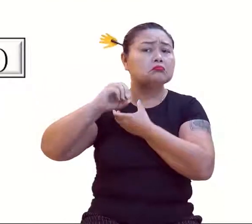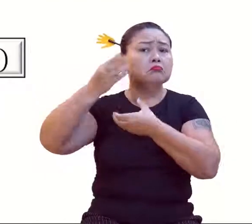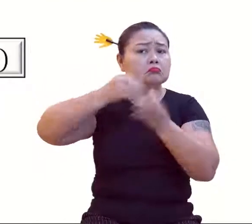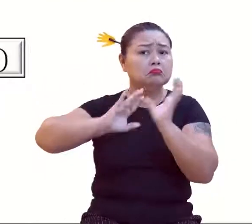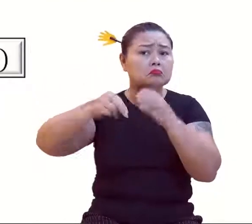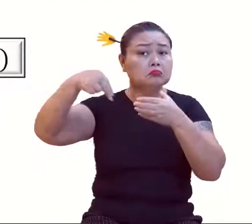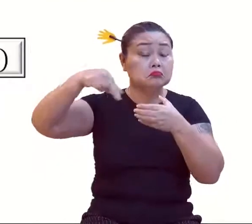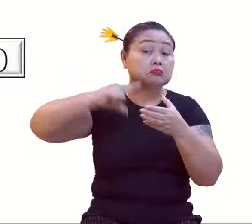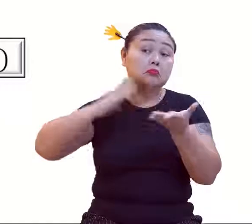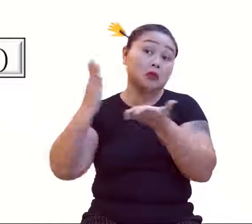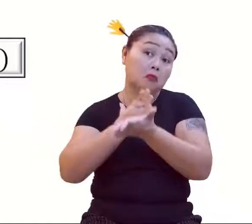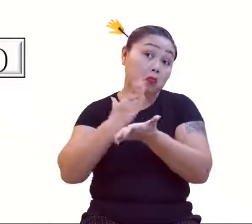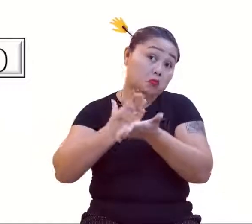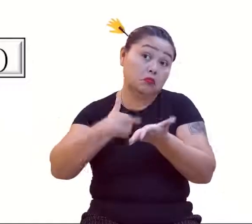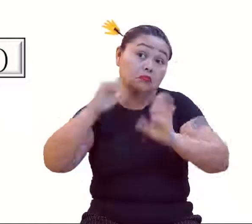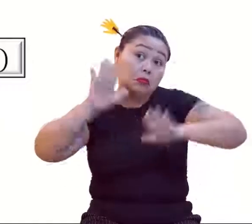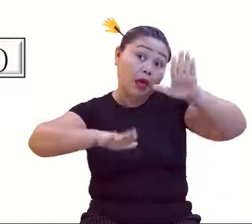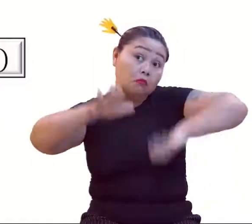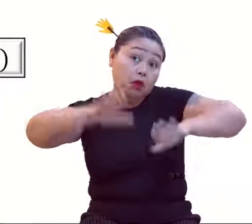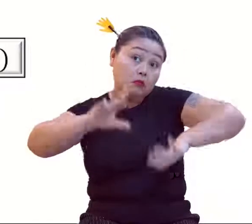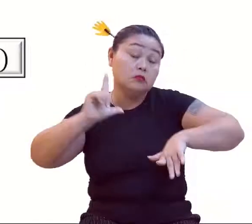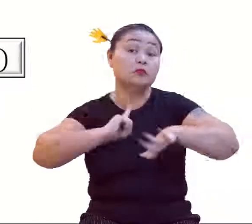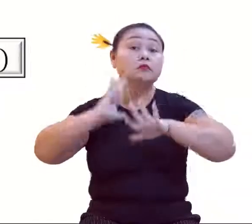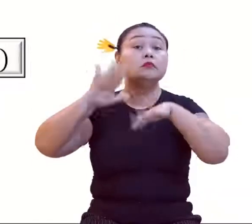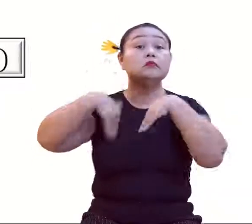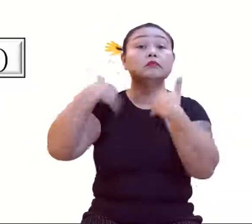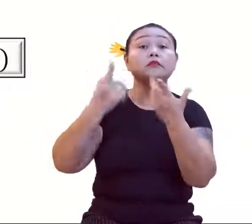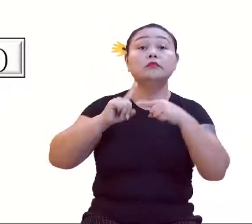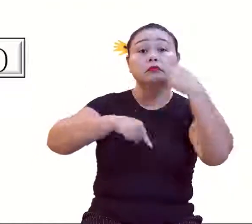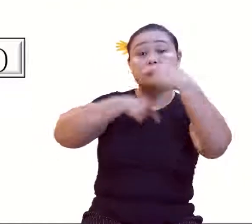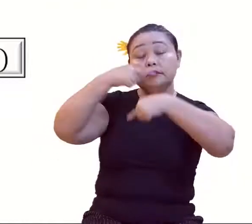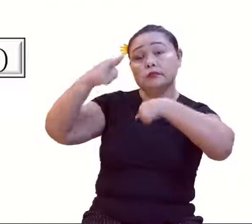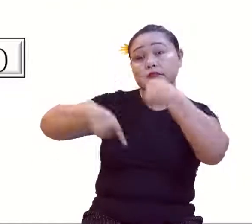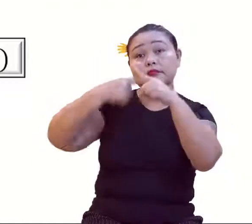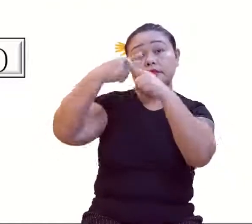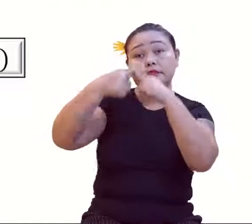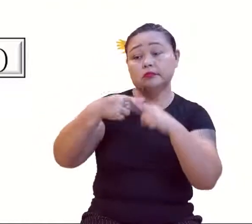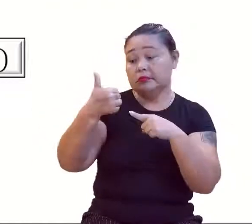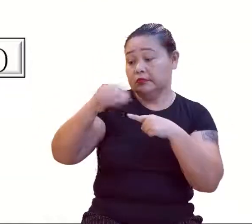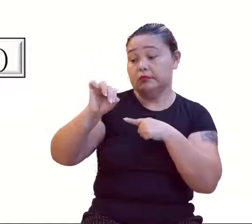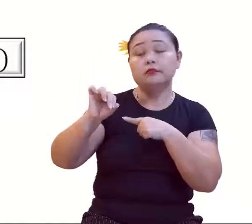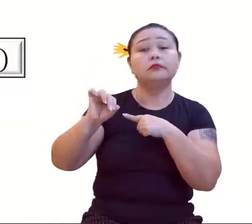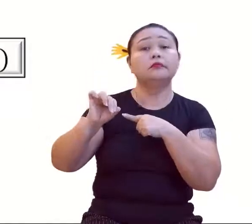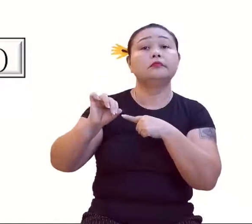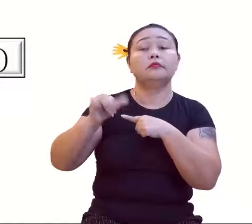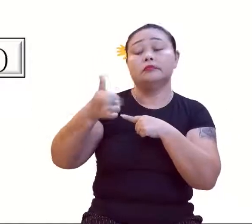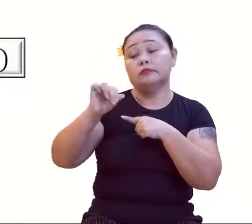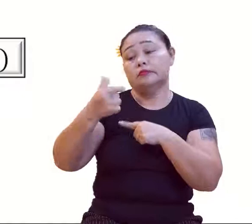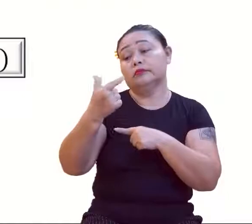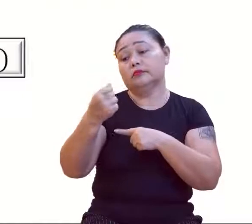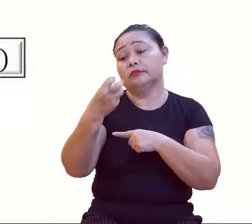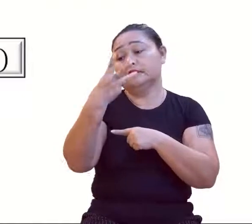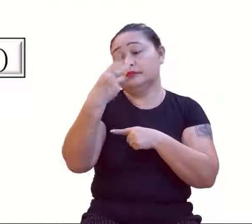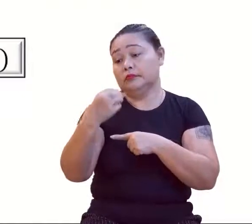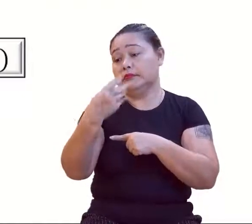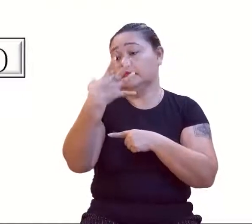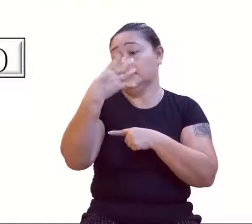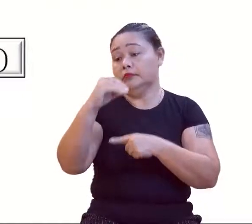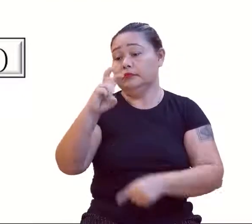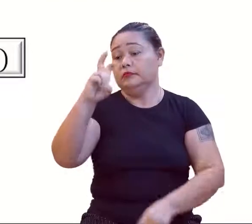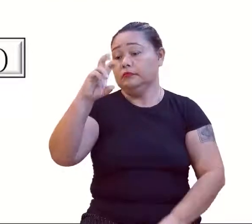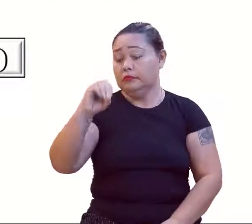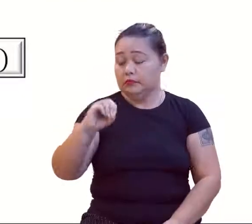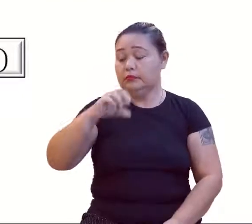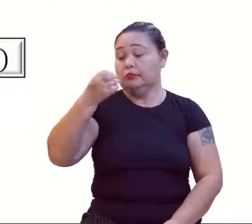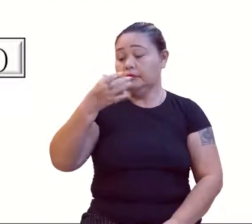livros que incluem, né? A gente gosta de incluir. A sequência dos números múltiplos de 10. 10, 20, 30, 40, 50,